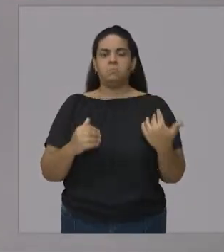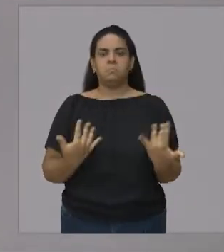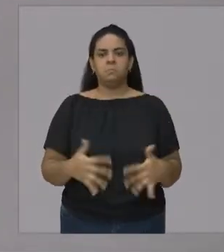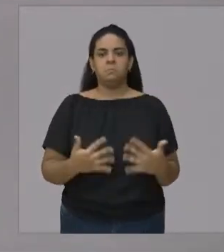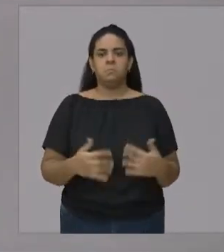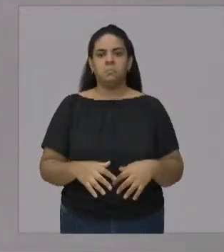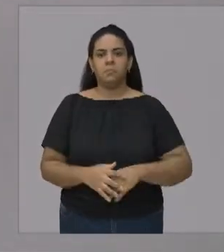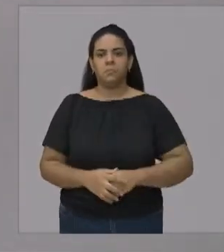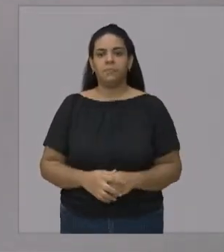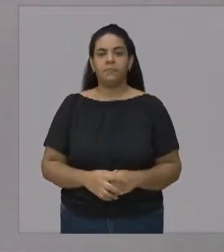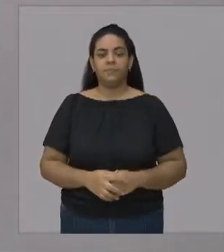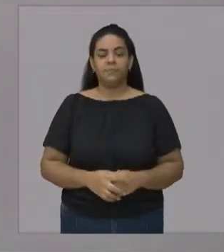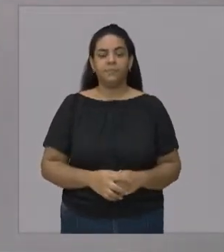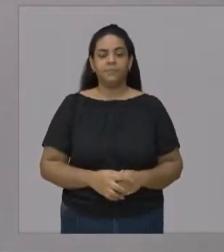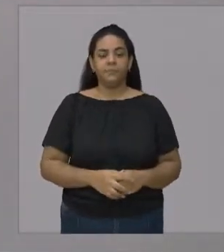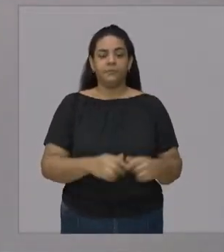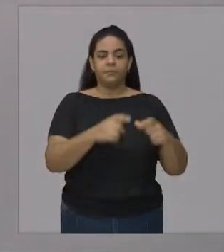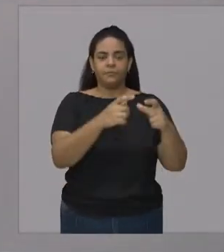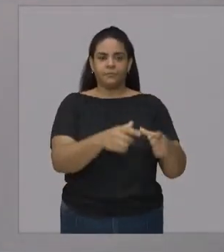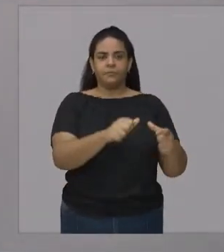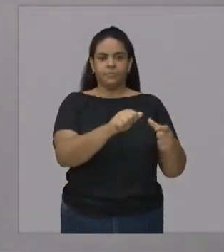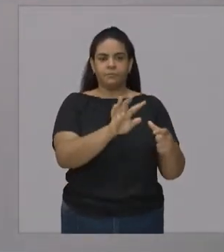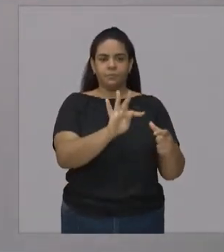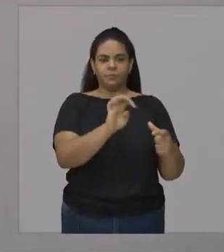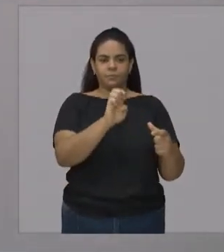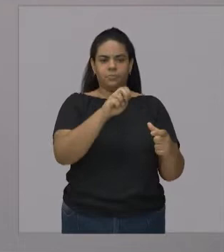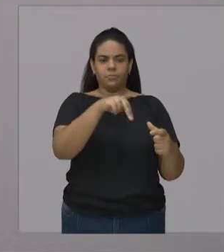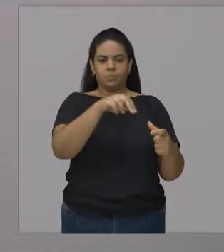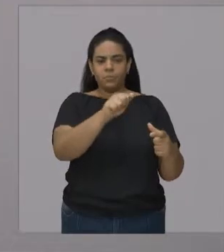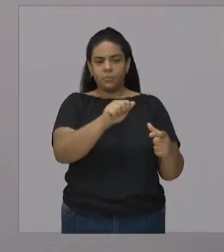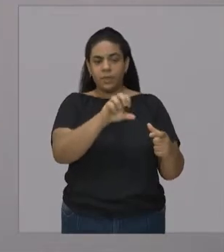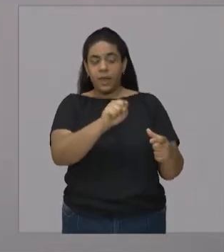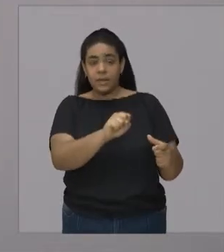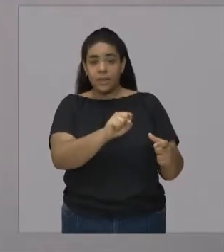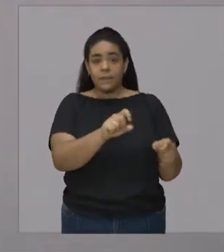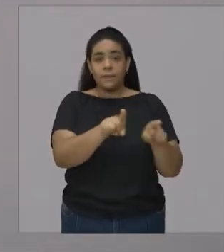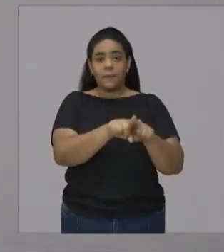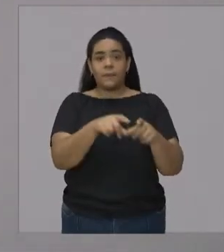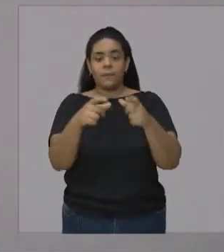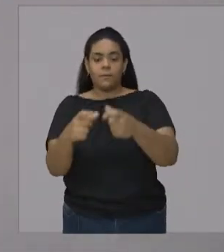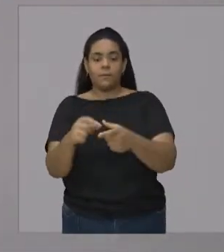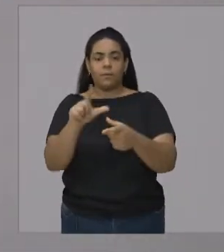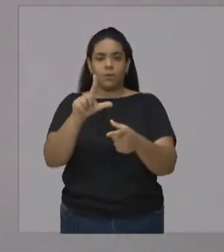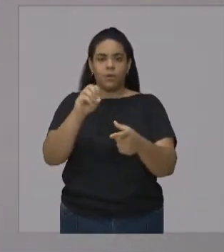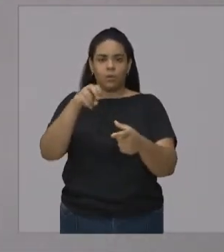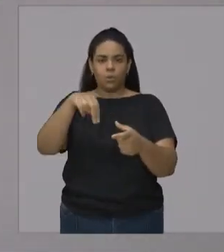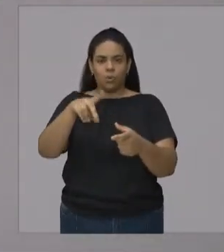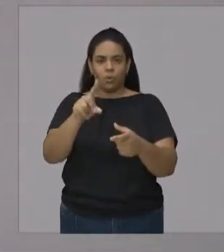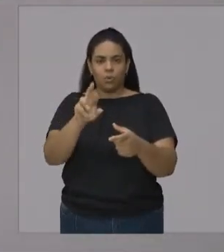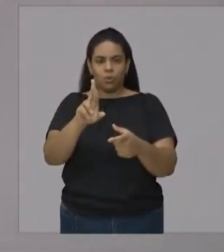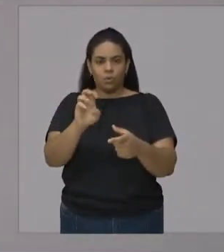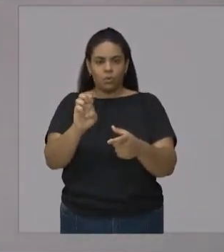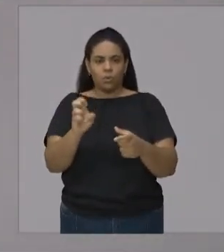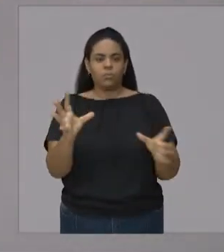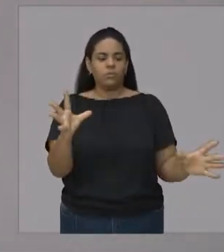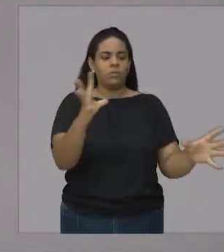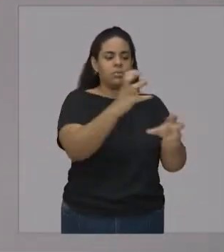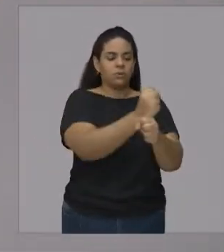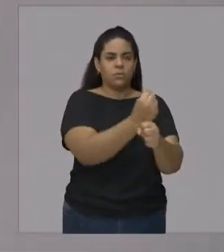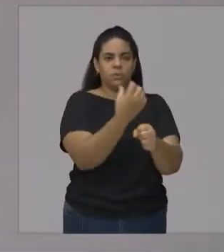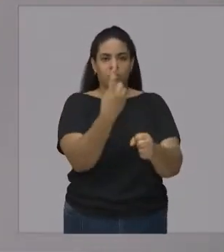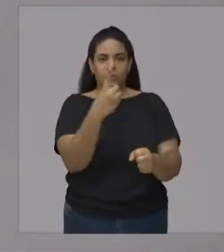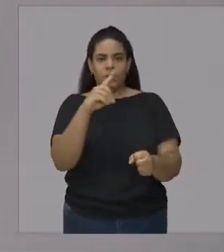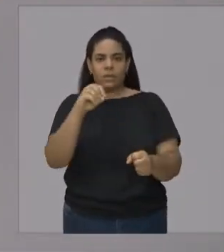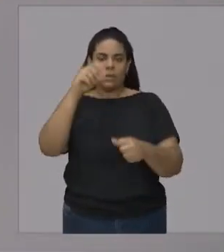paralímpicos De Atenas 2004 Nos jogos paralímpicos De Londres 2012 Conquistou 6 medalhas Todas de ouro Em